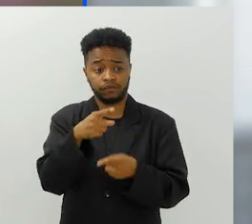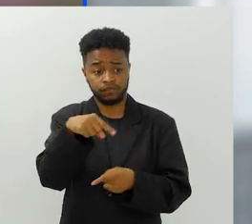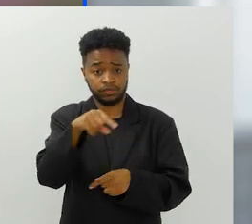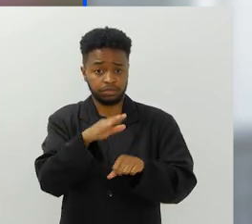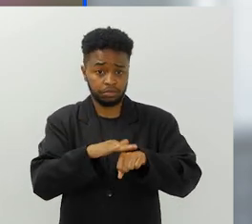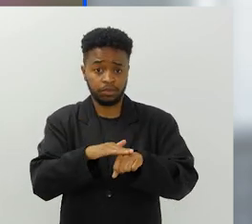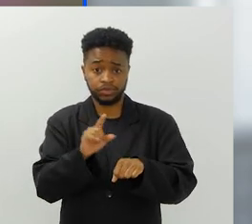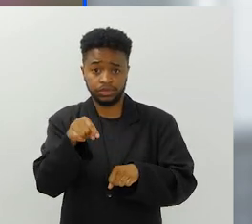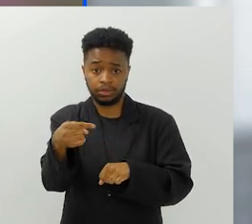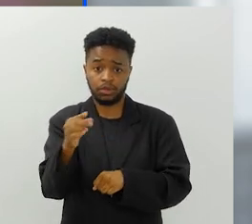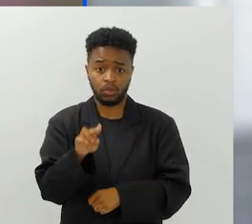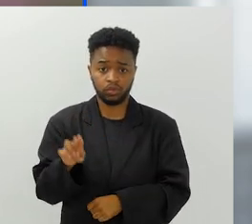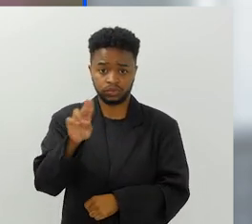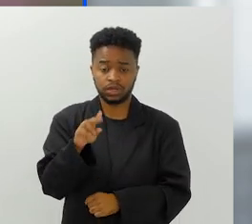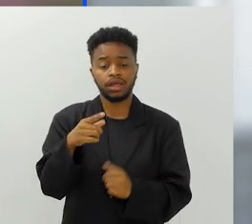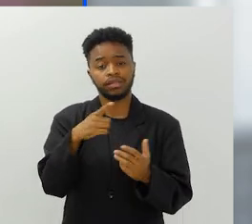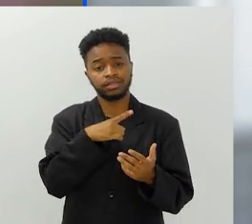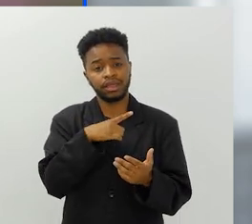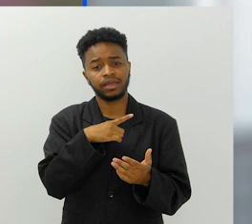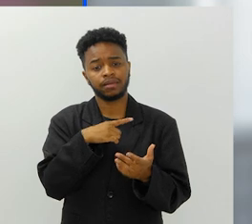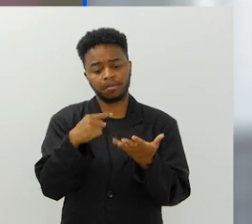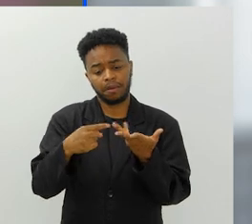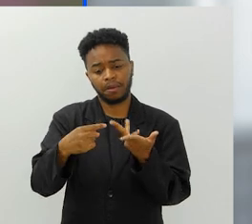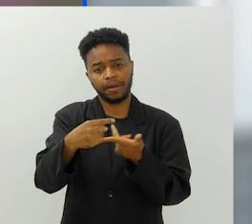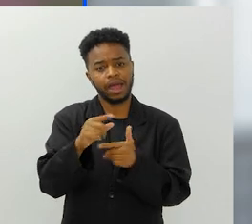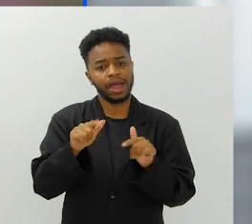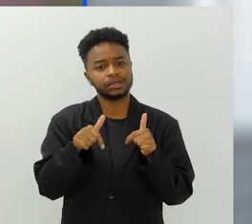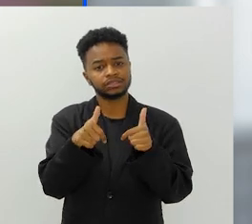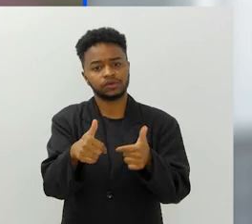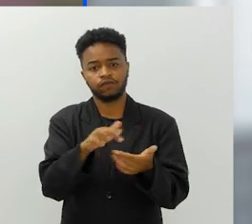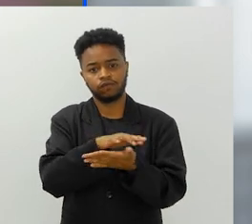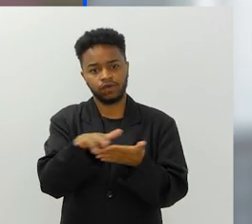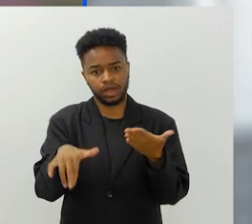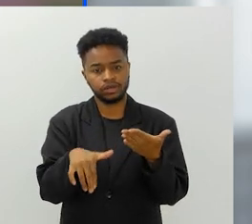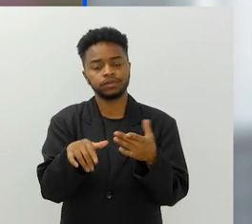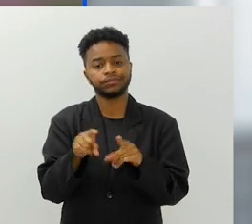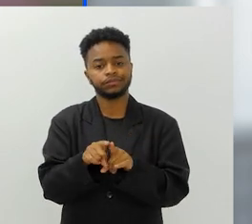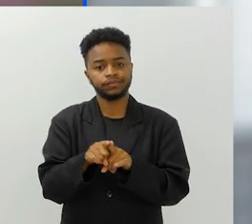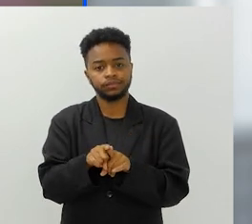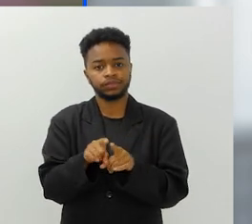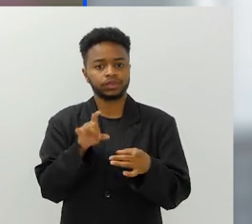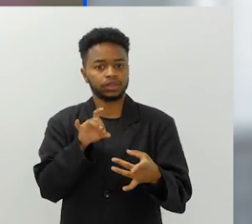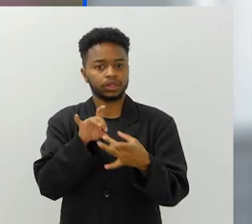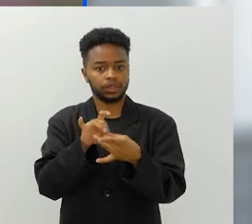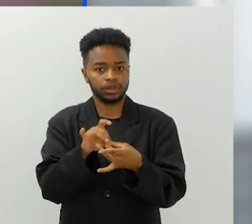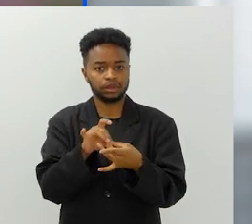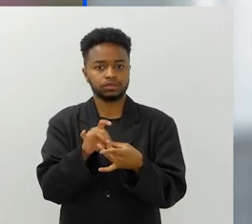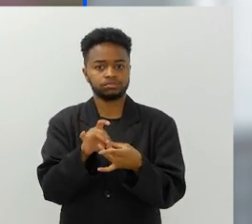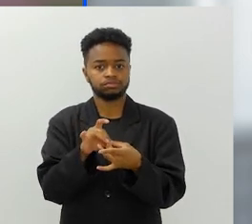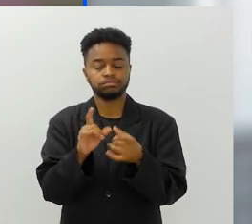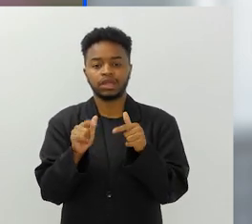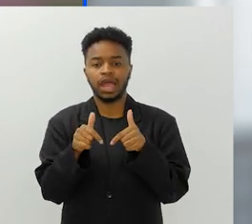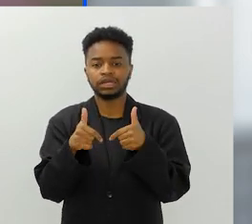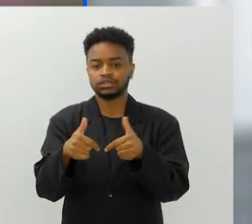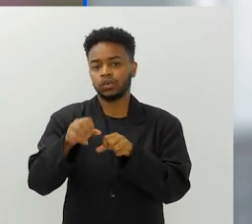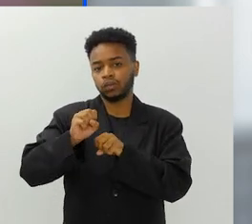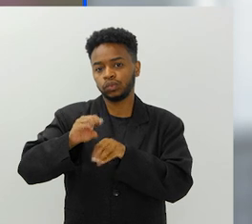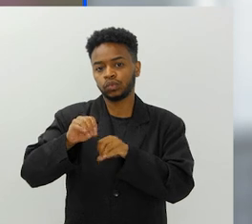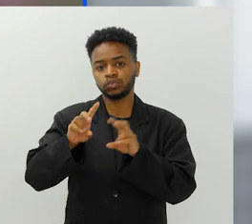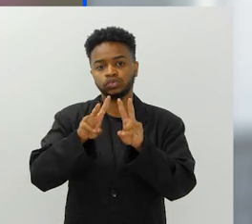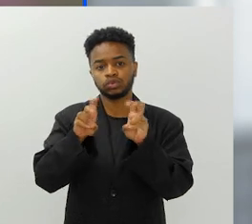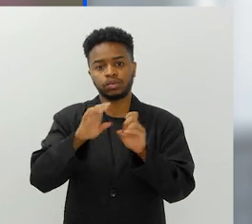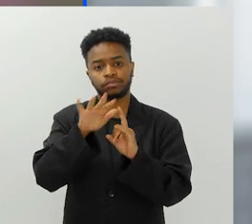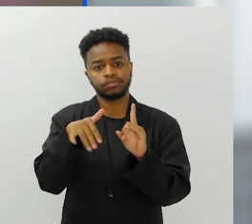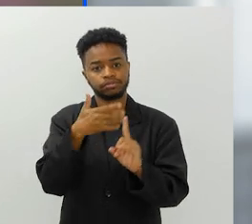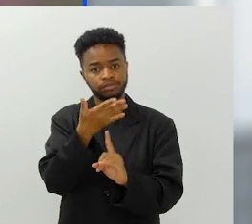você mesmo vai utilizar. Então tem uma série de pequenas ações e passam por essas ações de